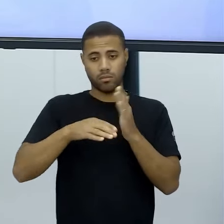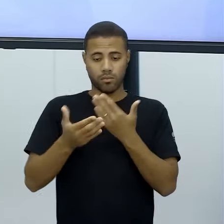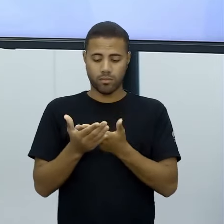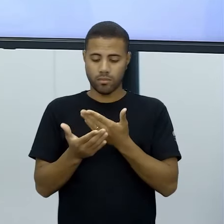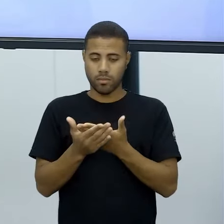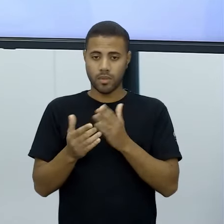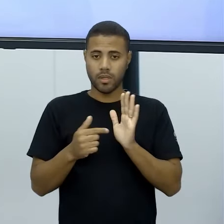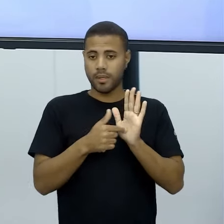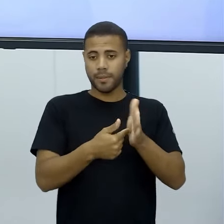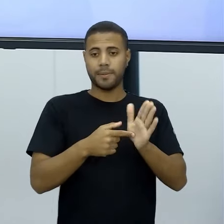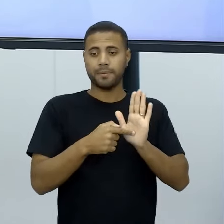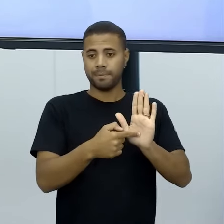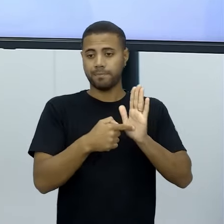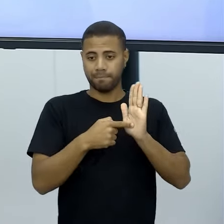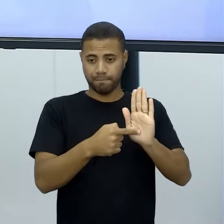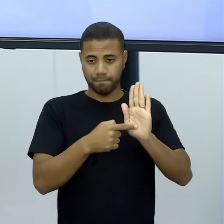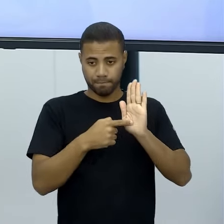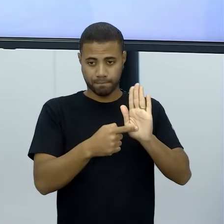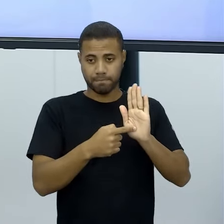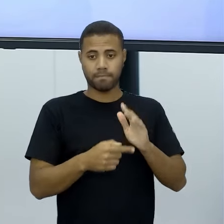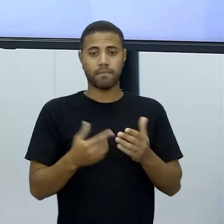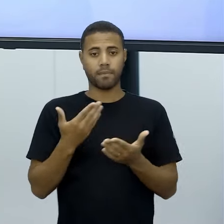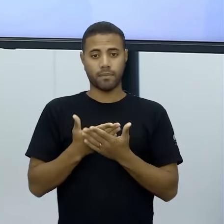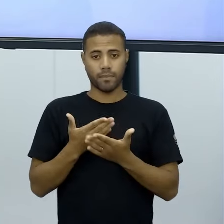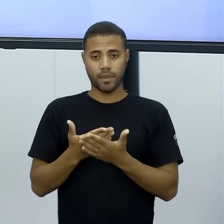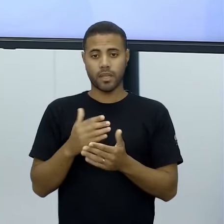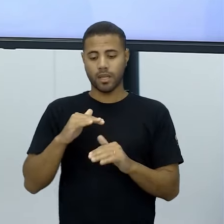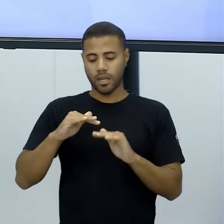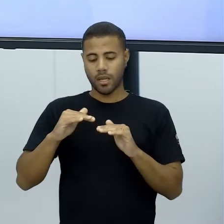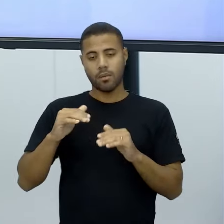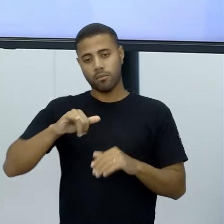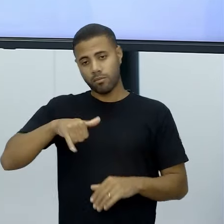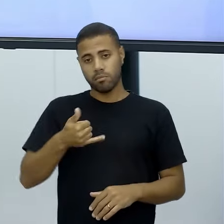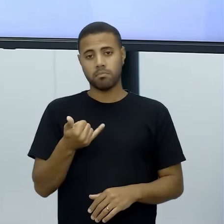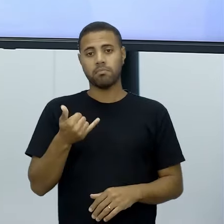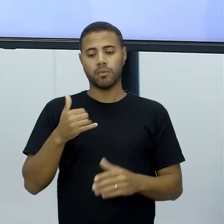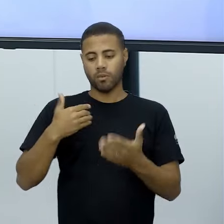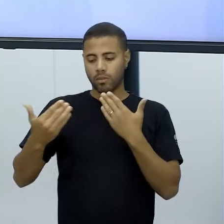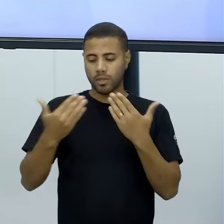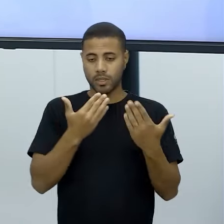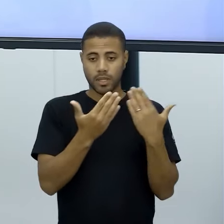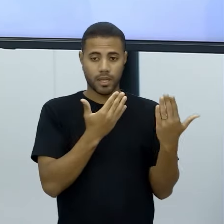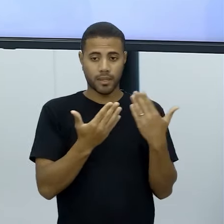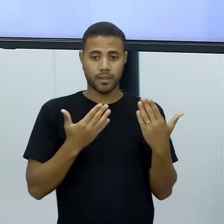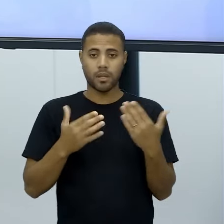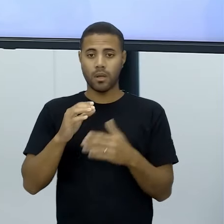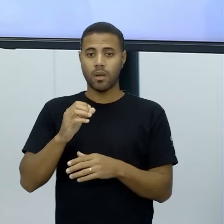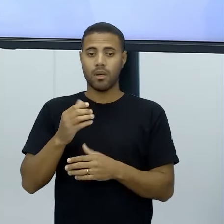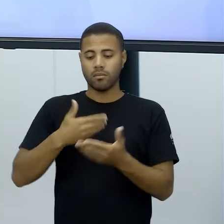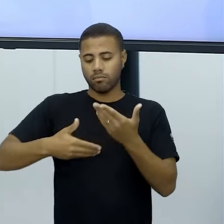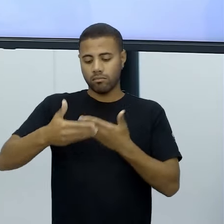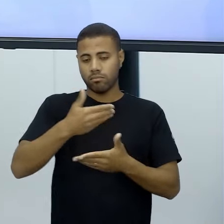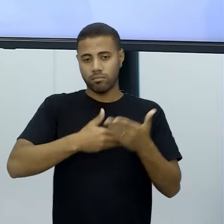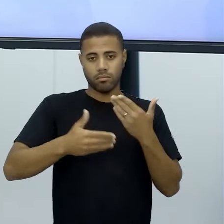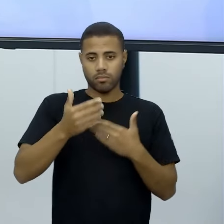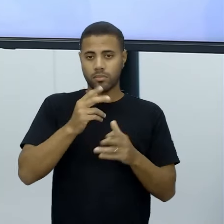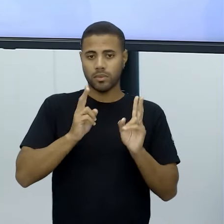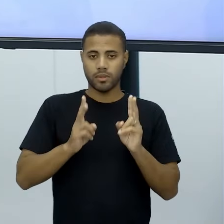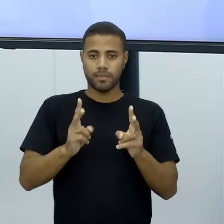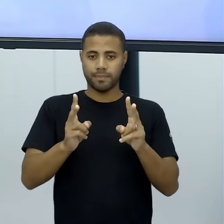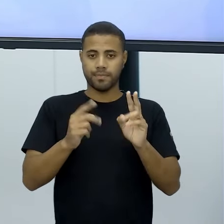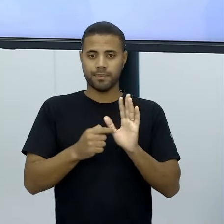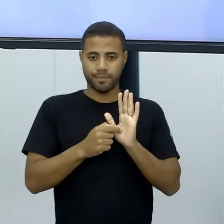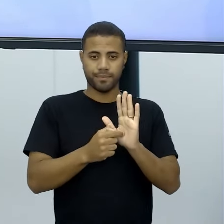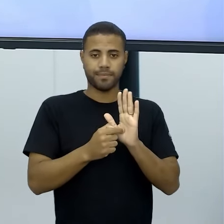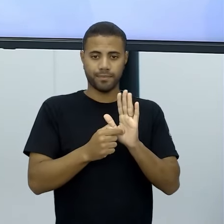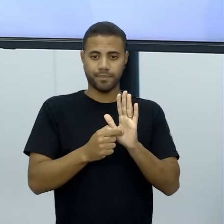apresenta para vocês utilizarem a sala de aula, divulgarem e conversarem, né? Produzirem conhecimento. Elas são noteadas aí